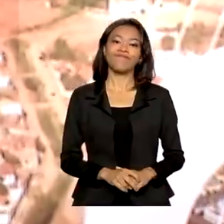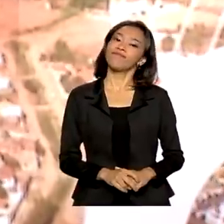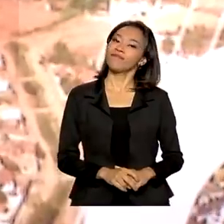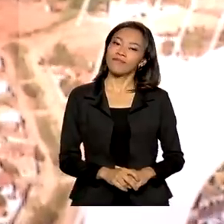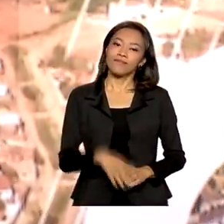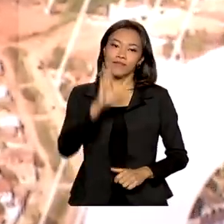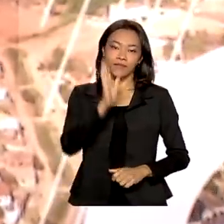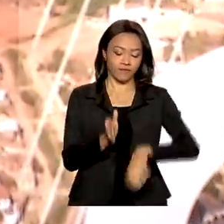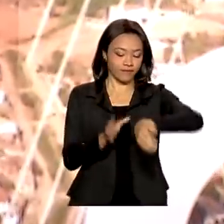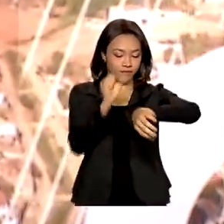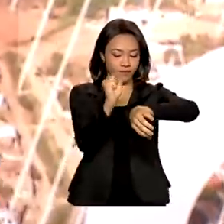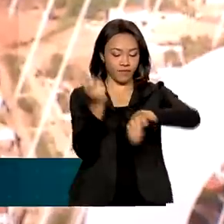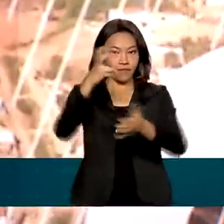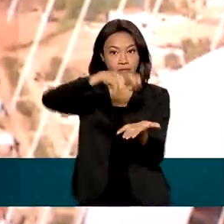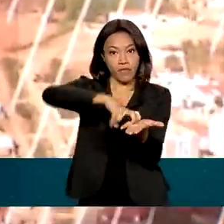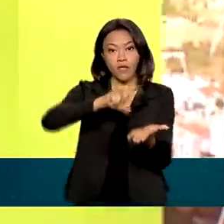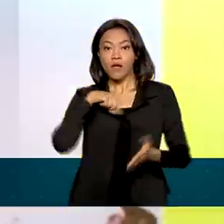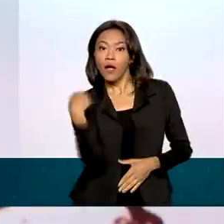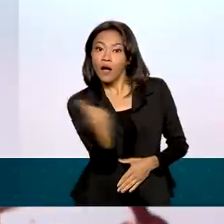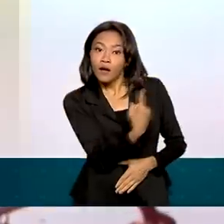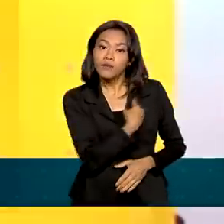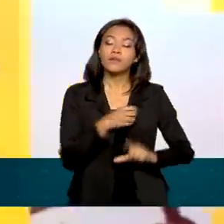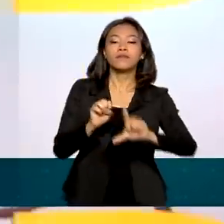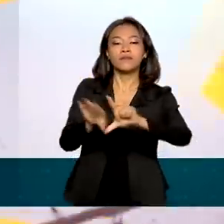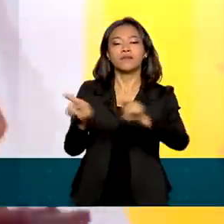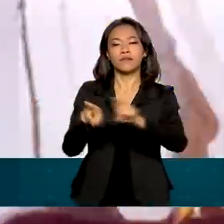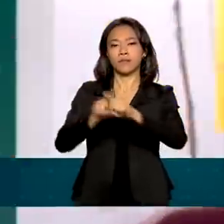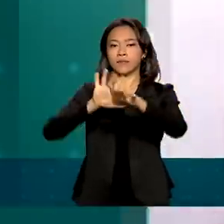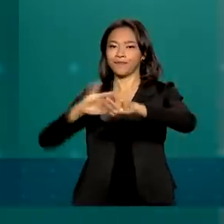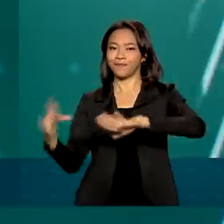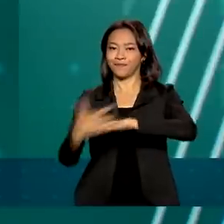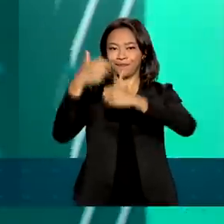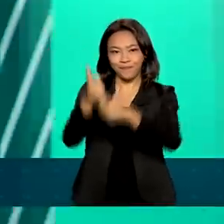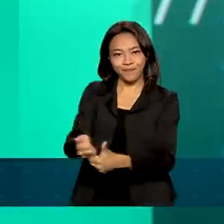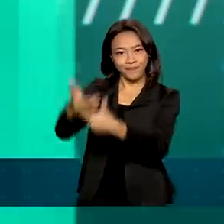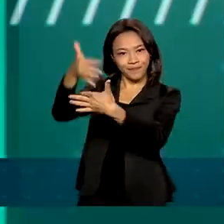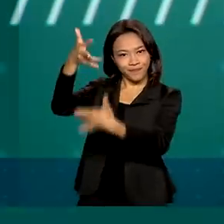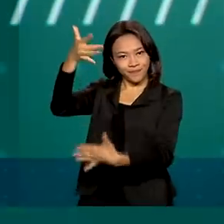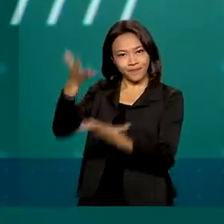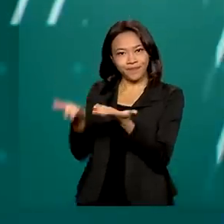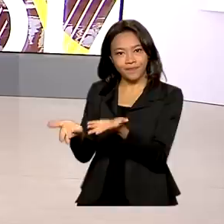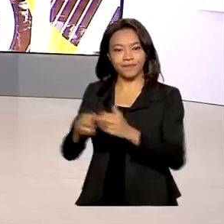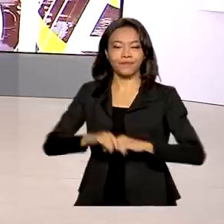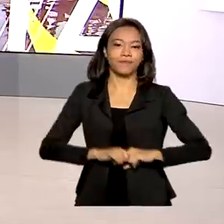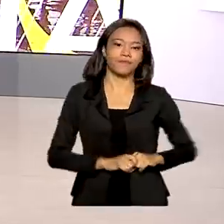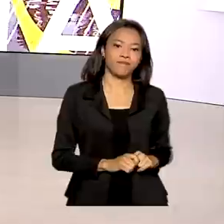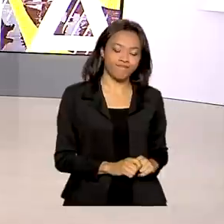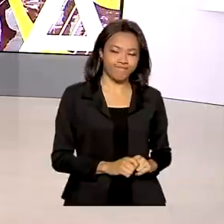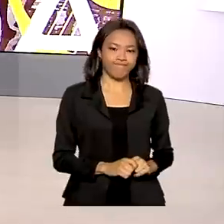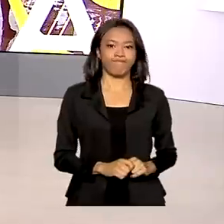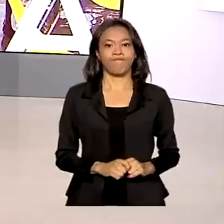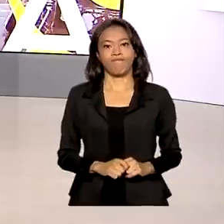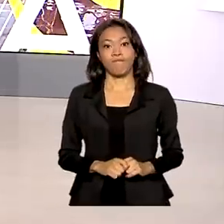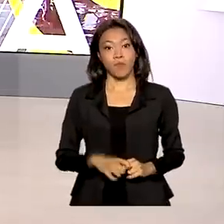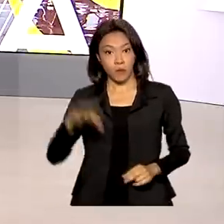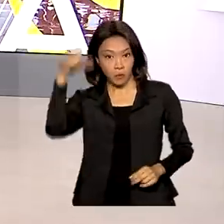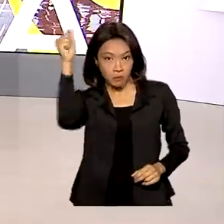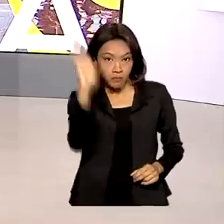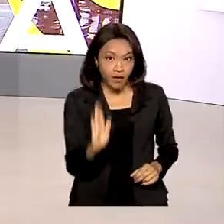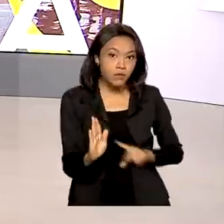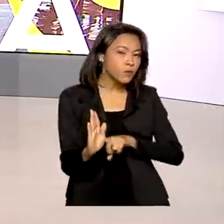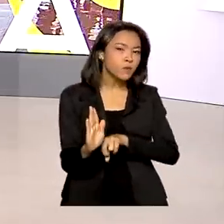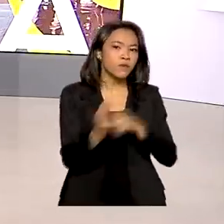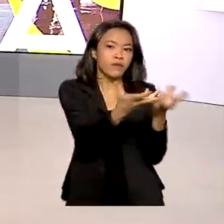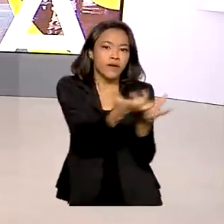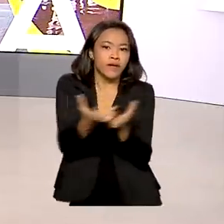São 8 horas da manhã e estamos ao vivo também pelas nossas redes sociais. O Brasil vai receber